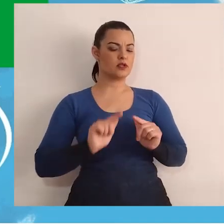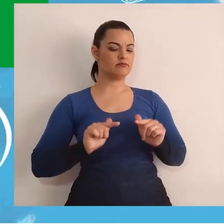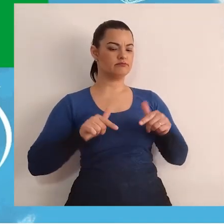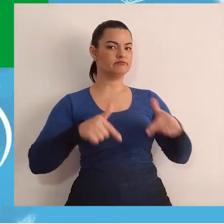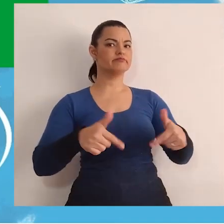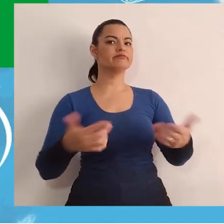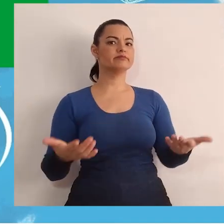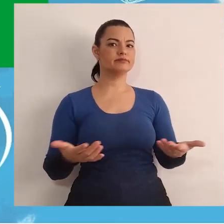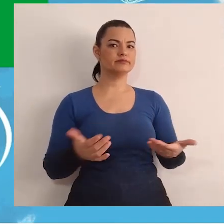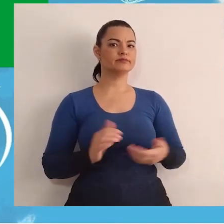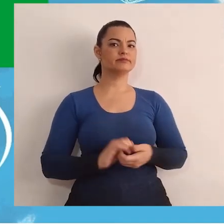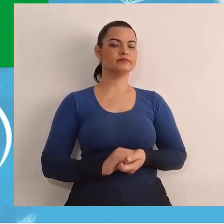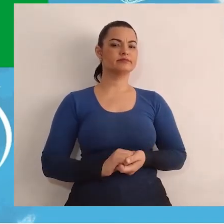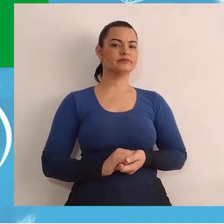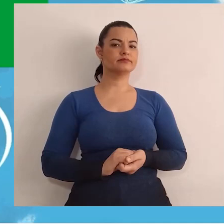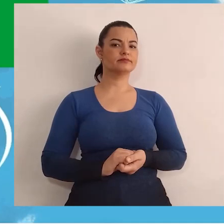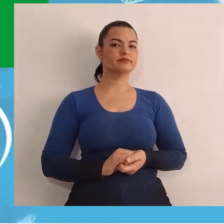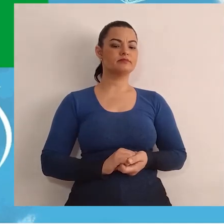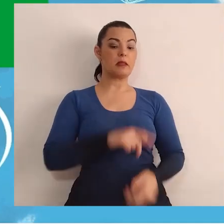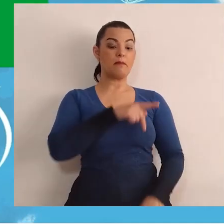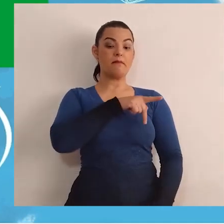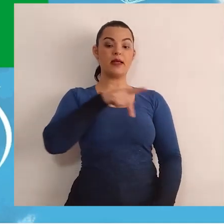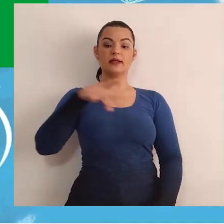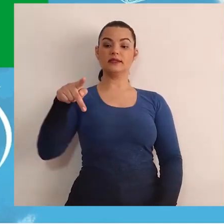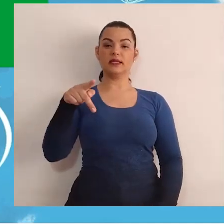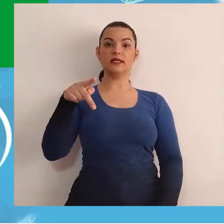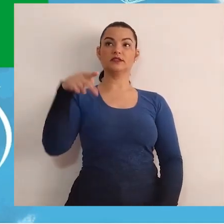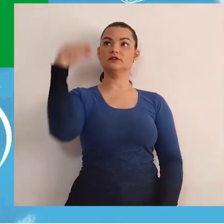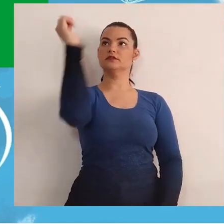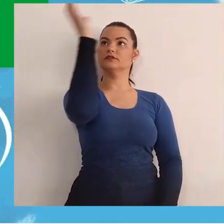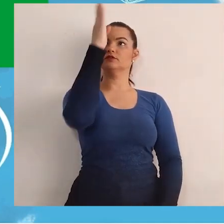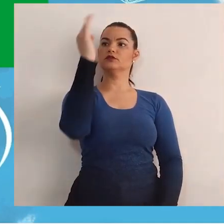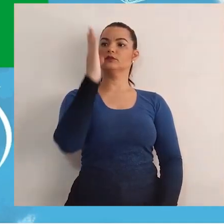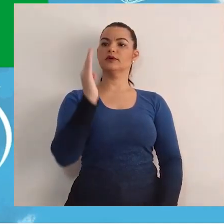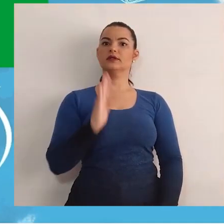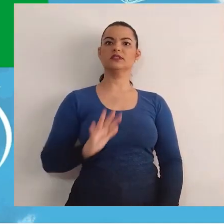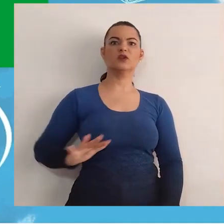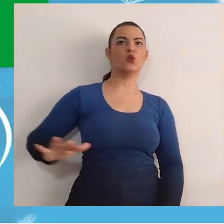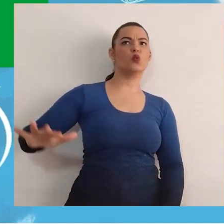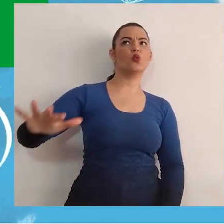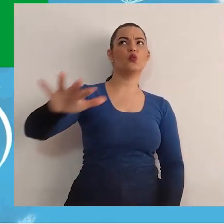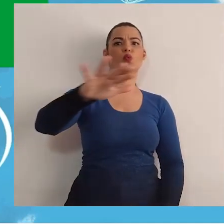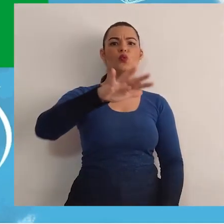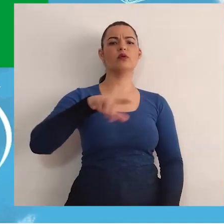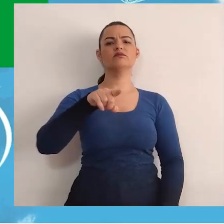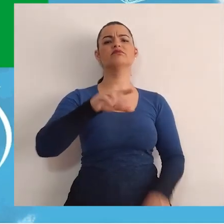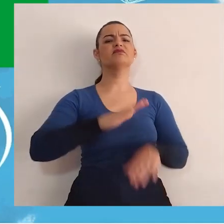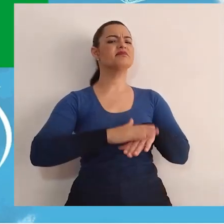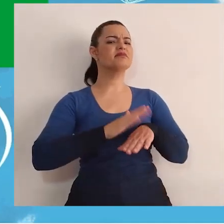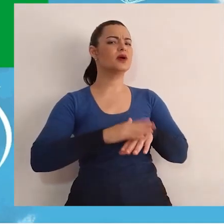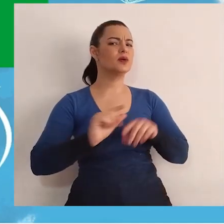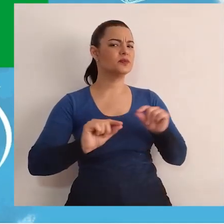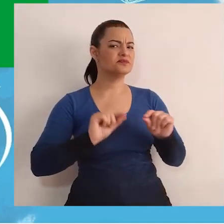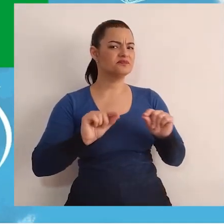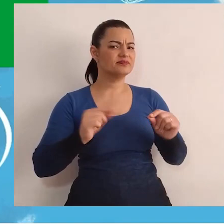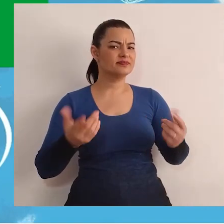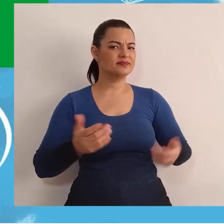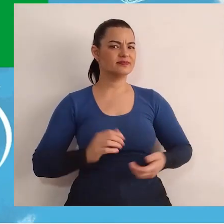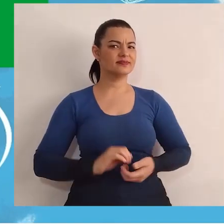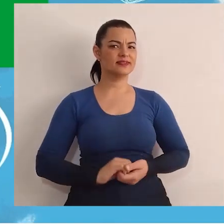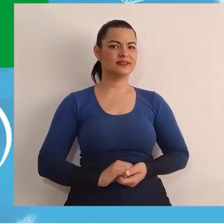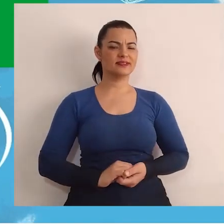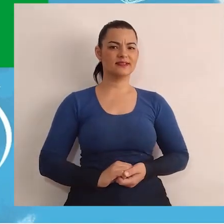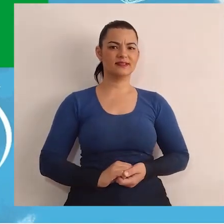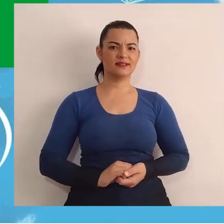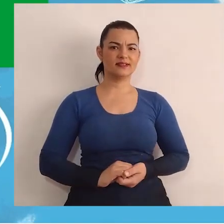sua atuação como presidente da república? O que você